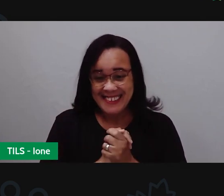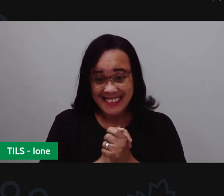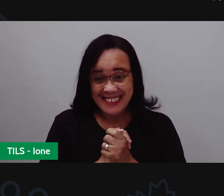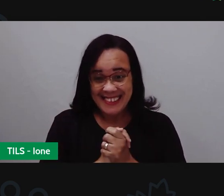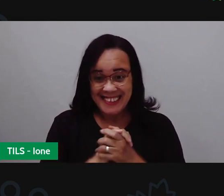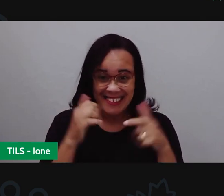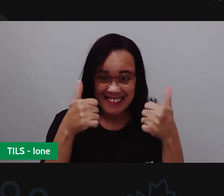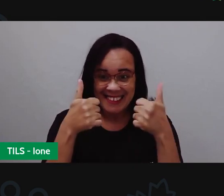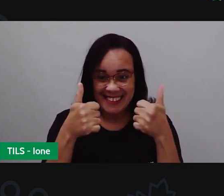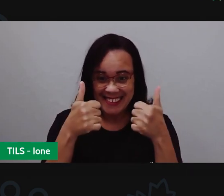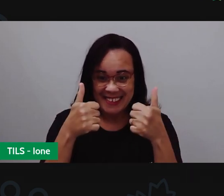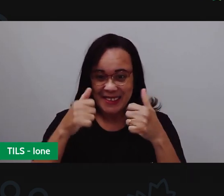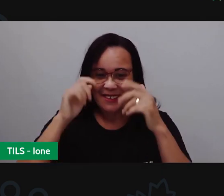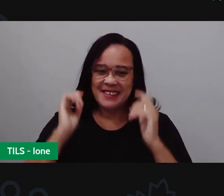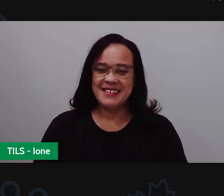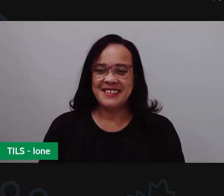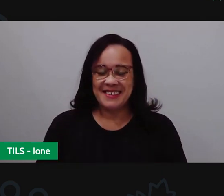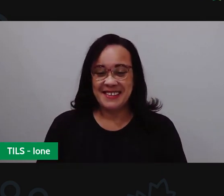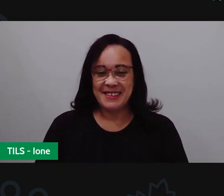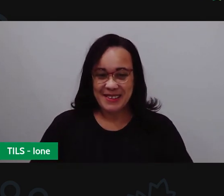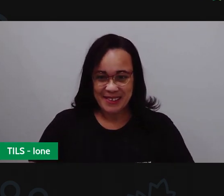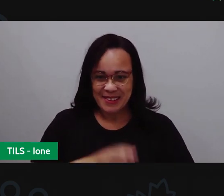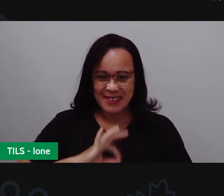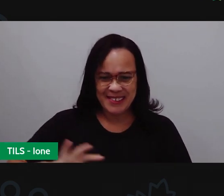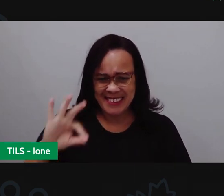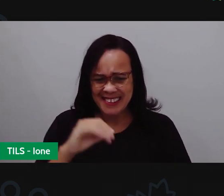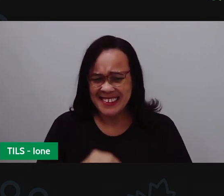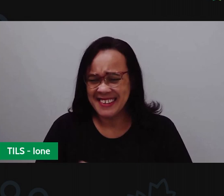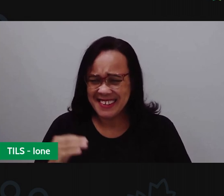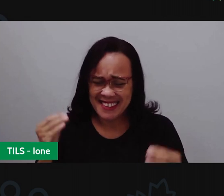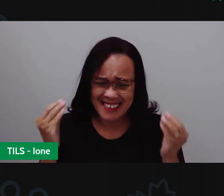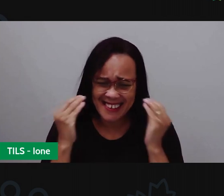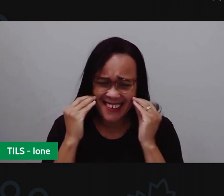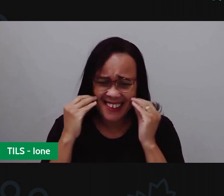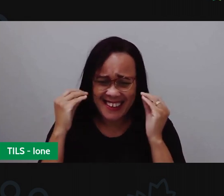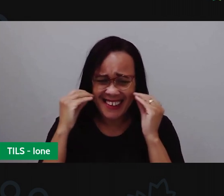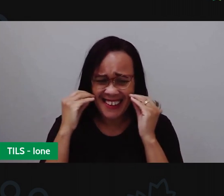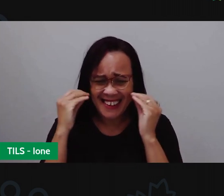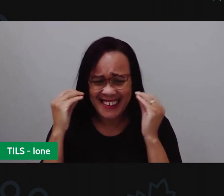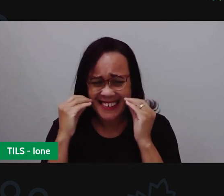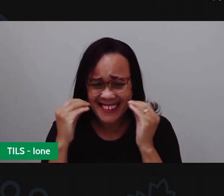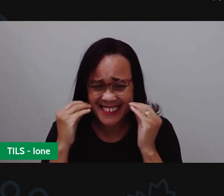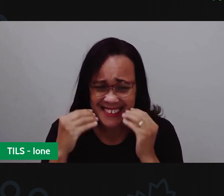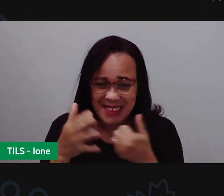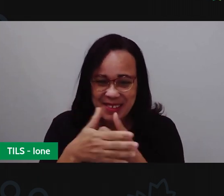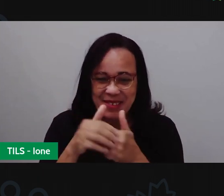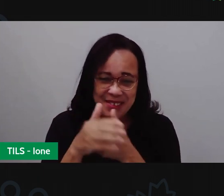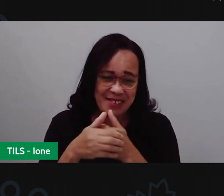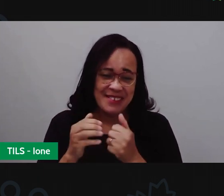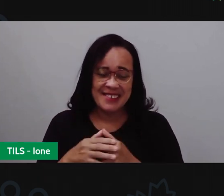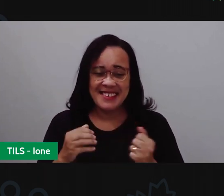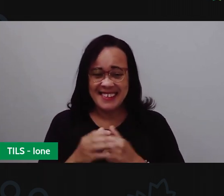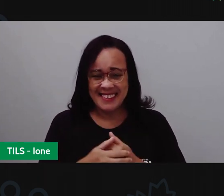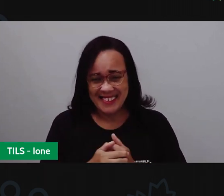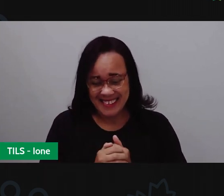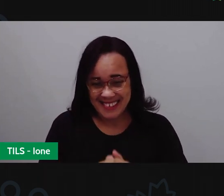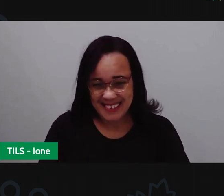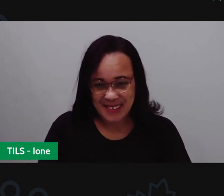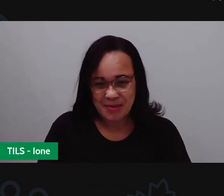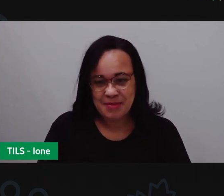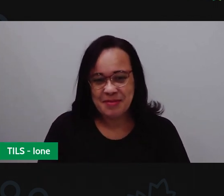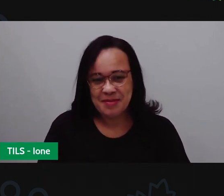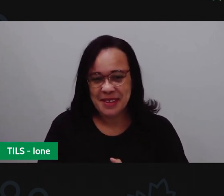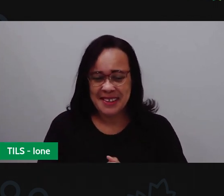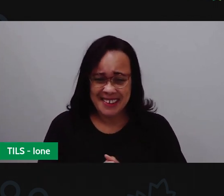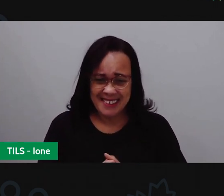equipada para a nossa aula, né? Porque aqui todo mundo é fafalete, né? Todo mundo meio, gentil, delicado, então vamos lá? Vou pegar meus